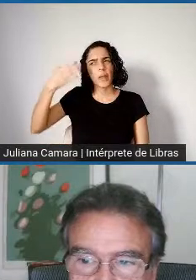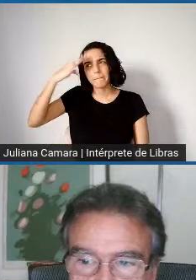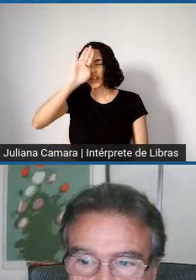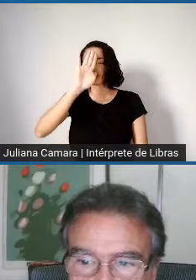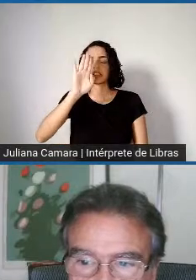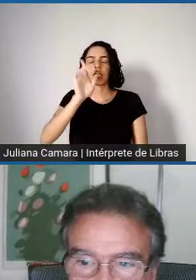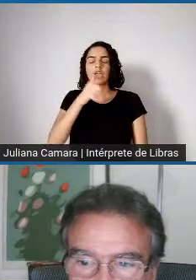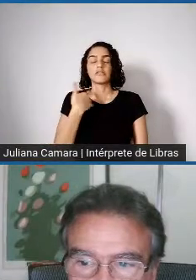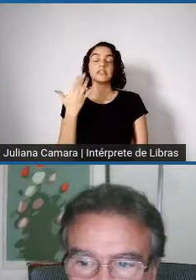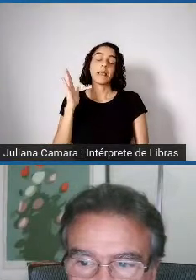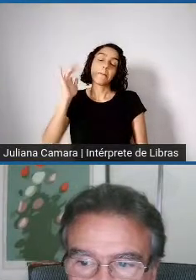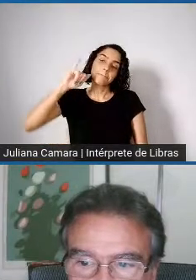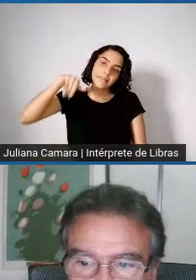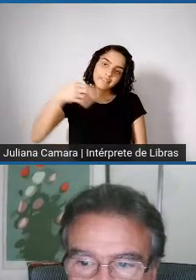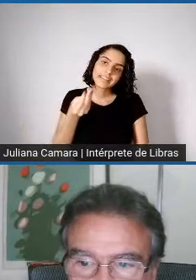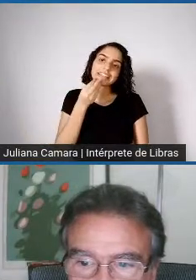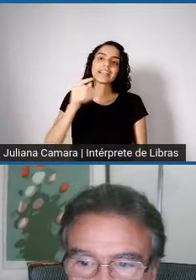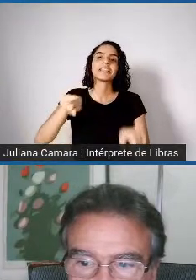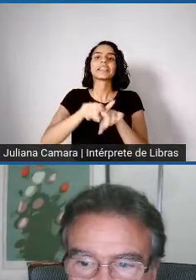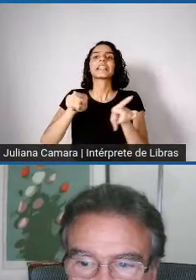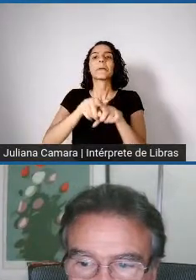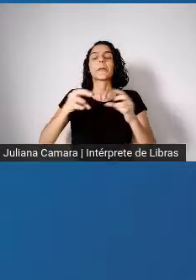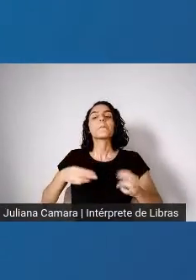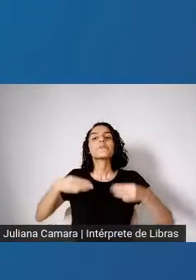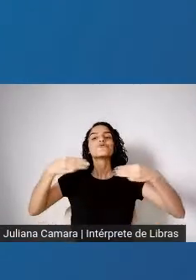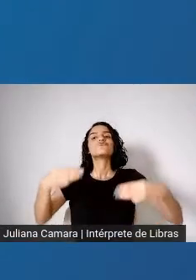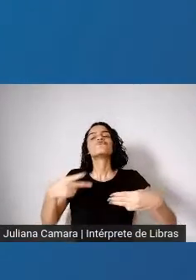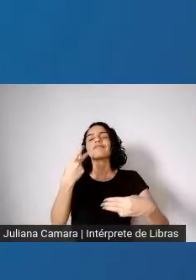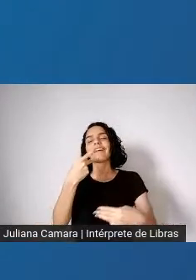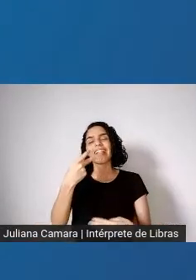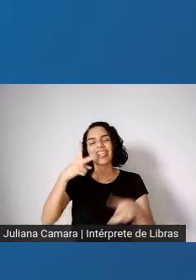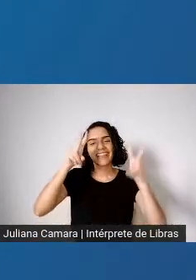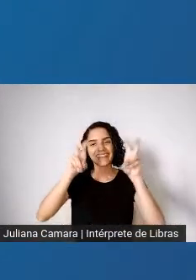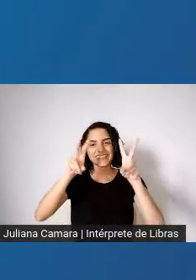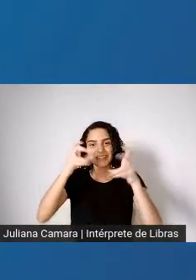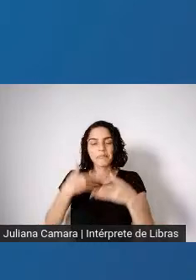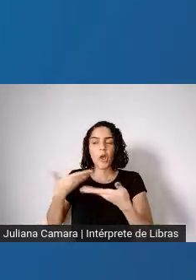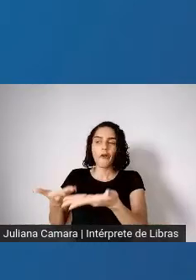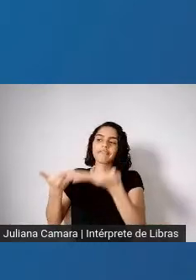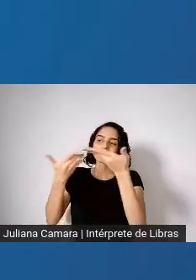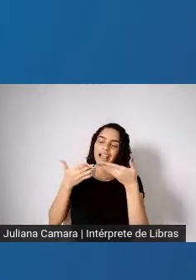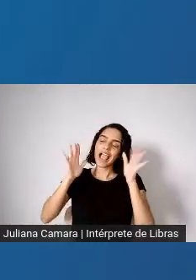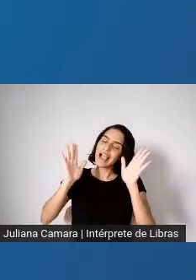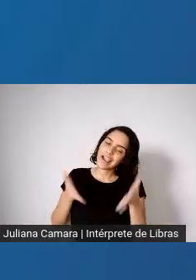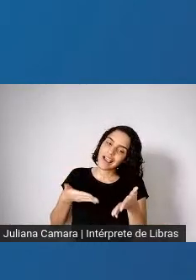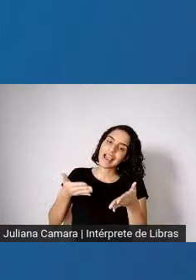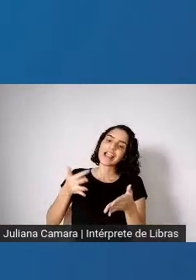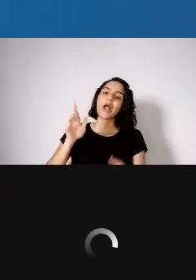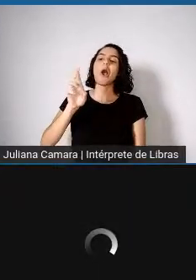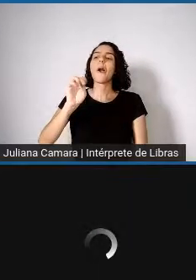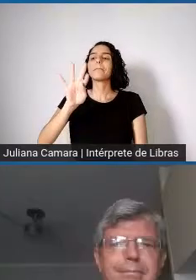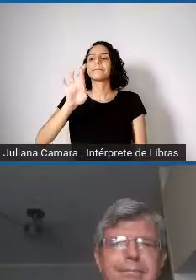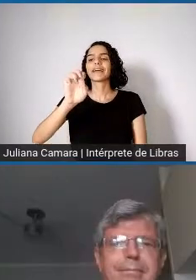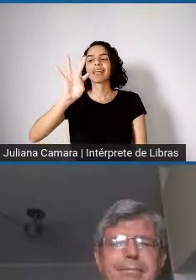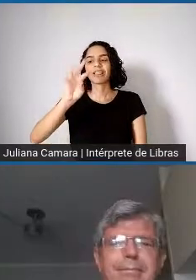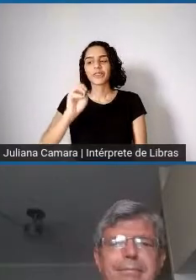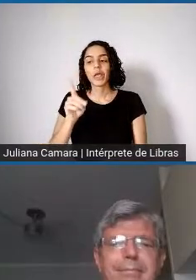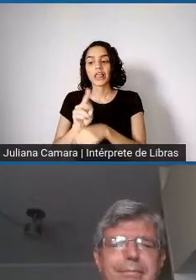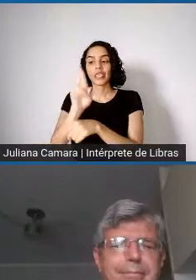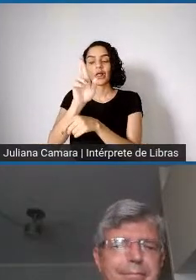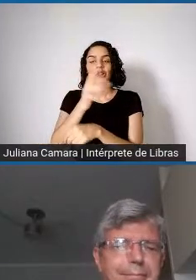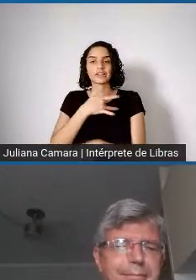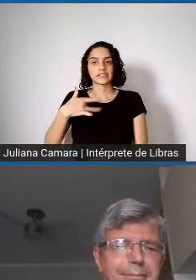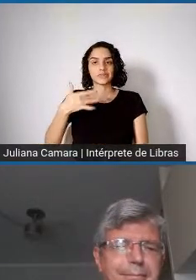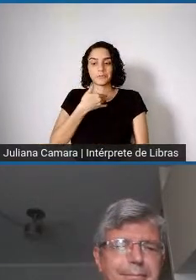pelo nosso ministro, eu vou passar a palavra para o Roberto Medronho, que é doutor em saúde pública,